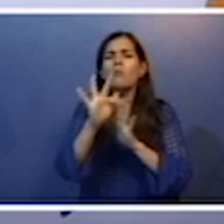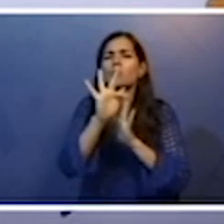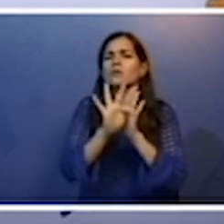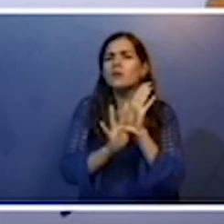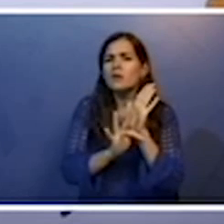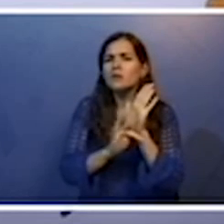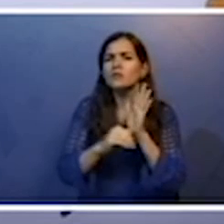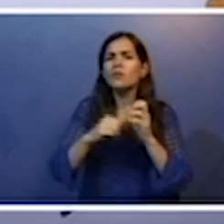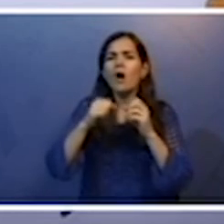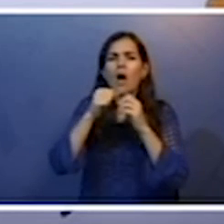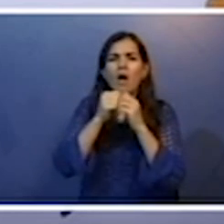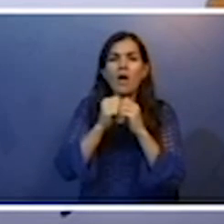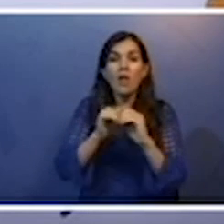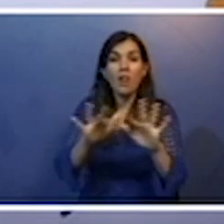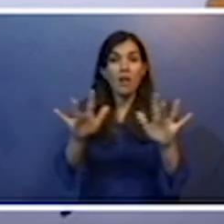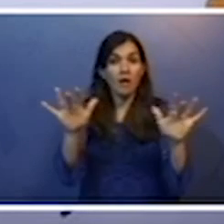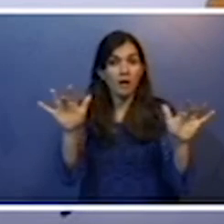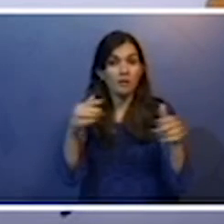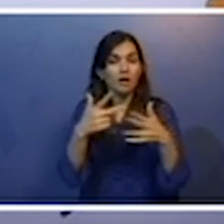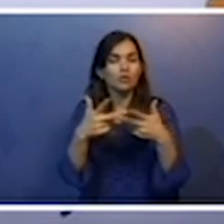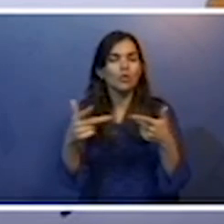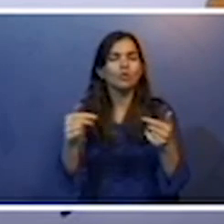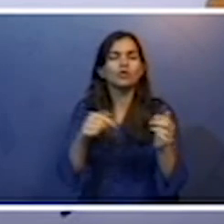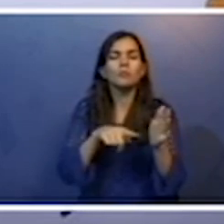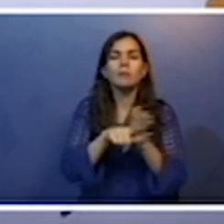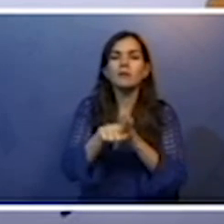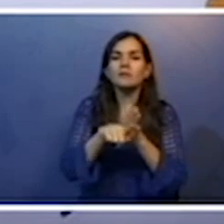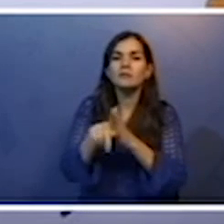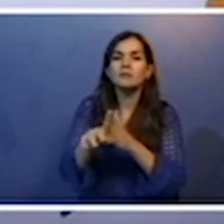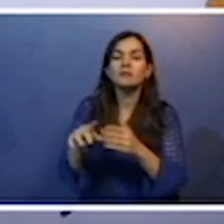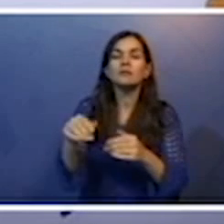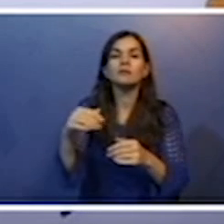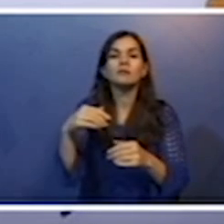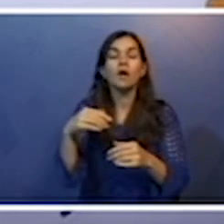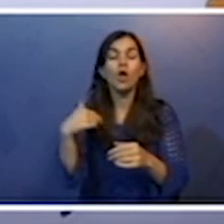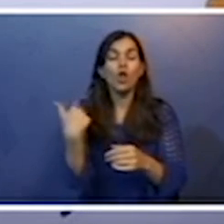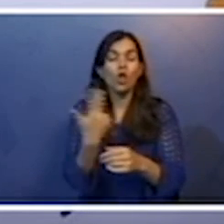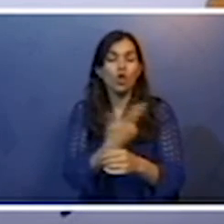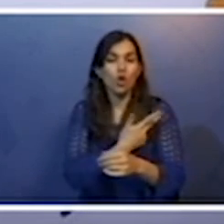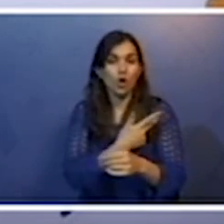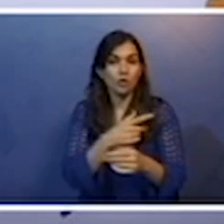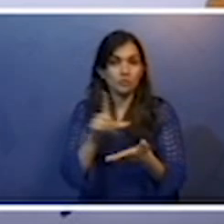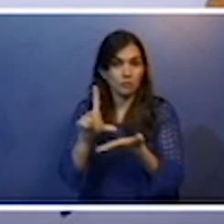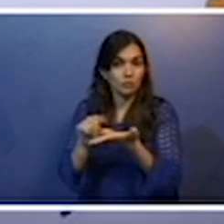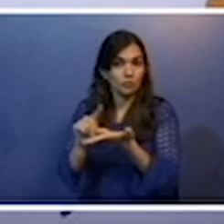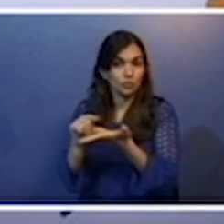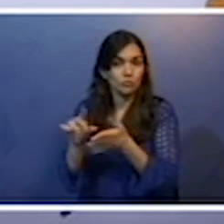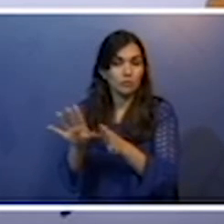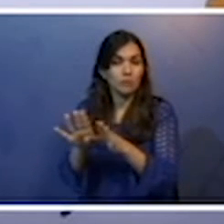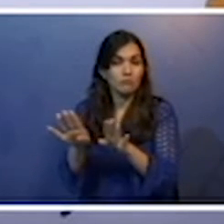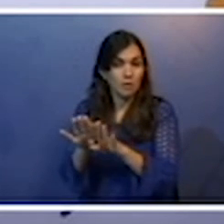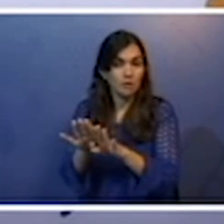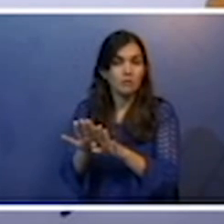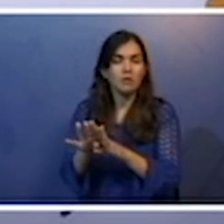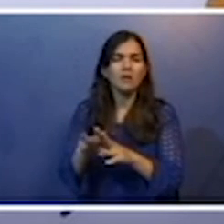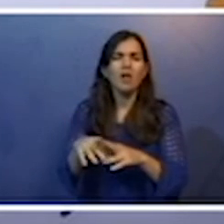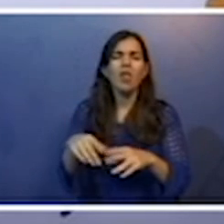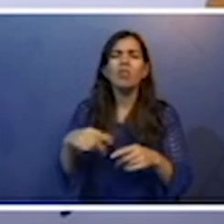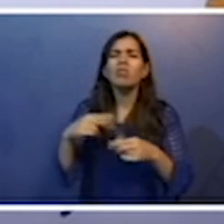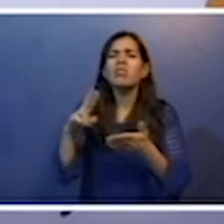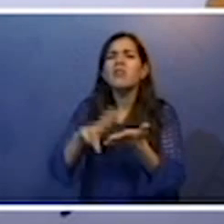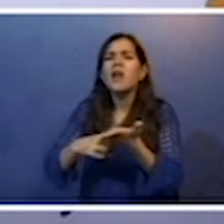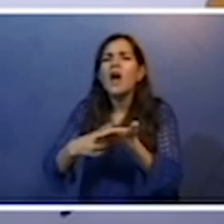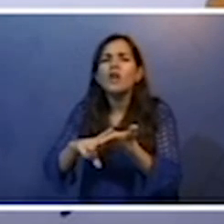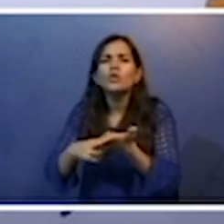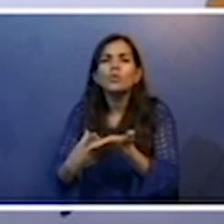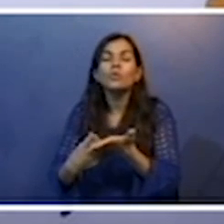relatam o resultado de pesquisas científicas de forma complexa, os artigos de divulgação científica traduzem esses